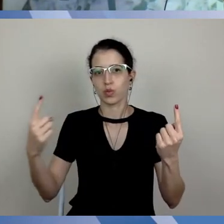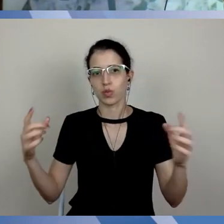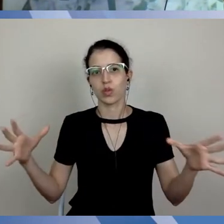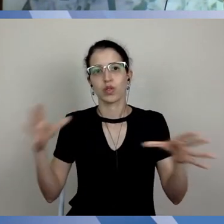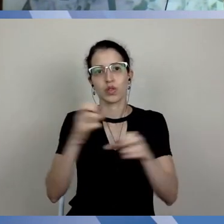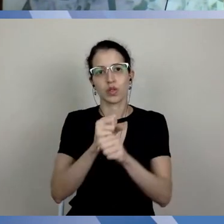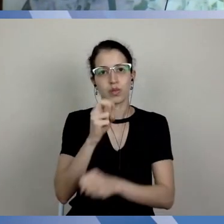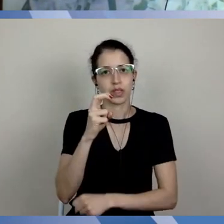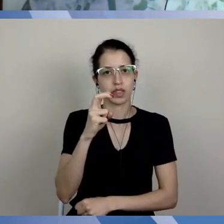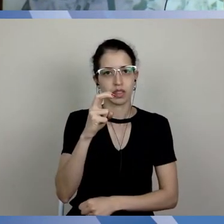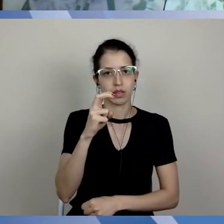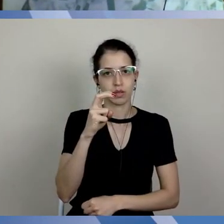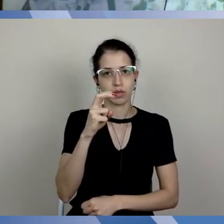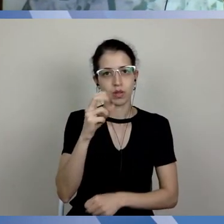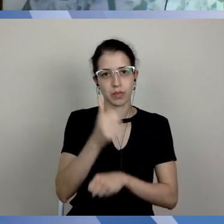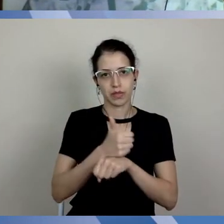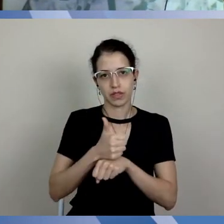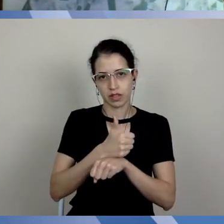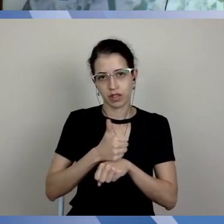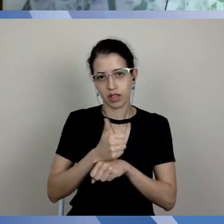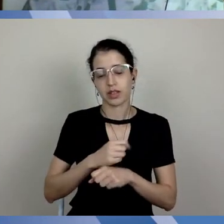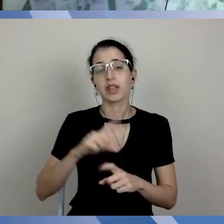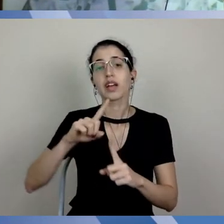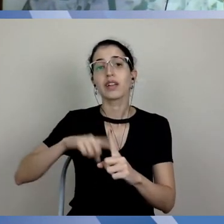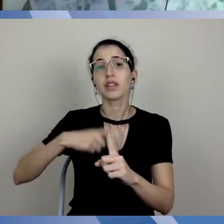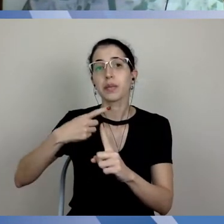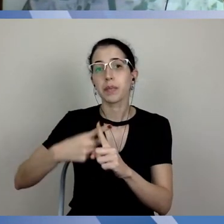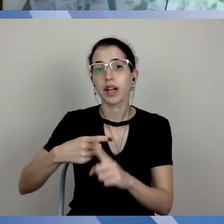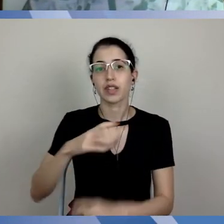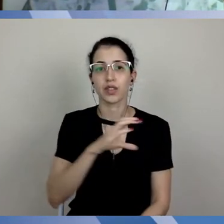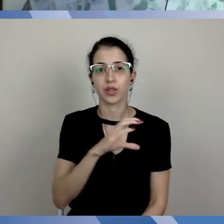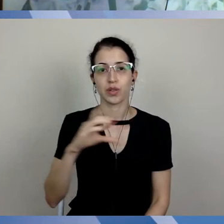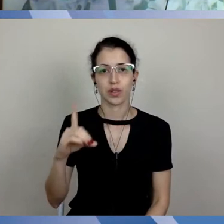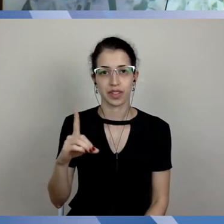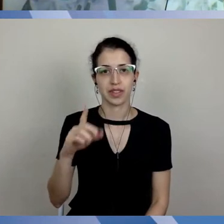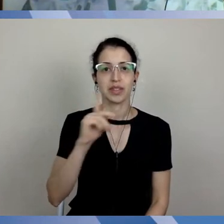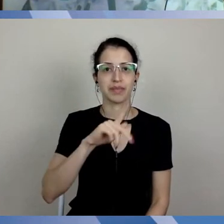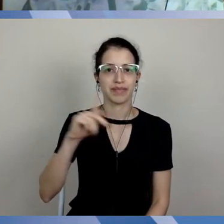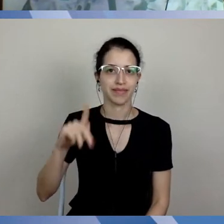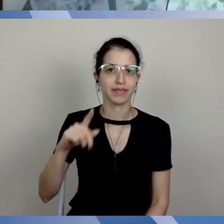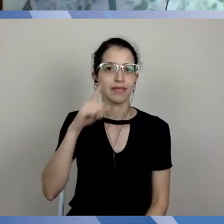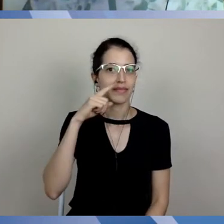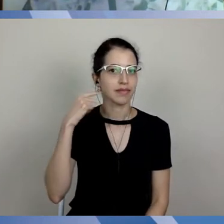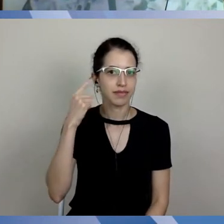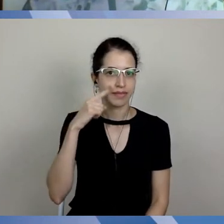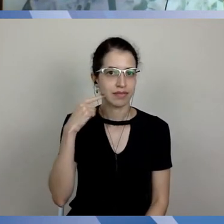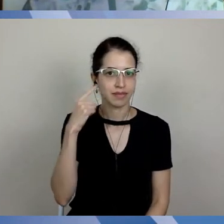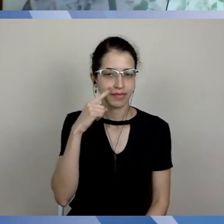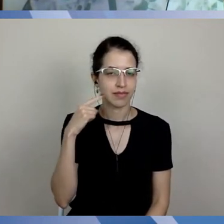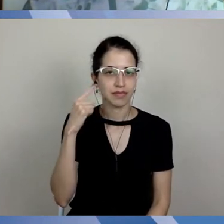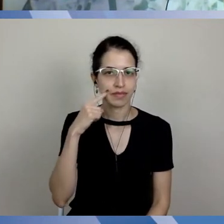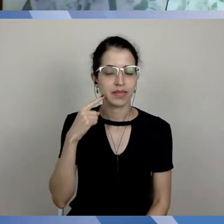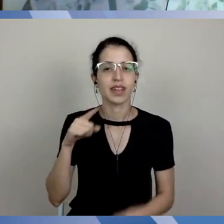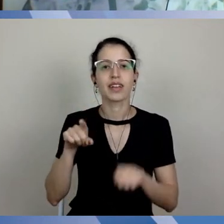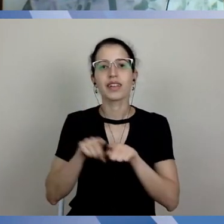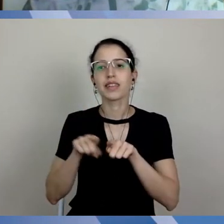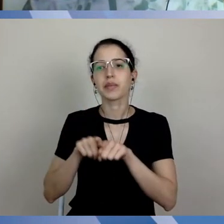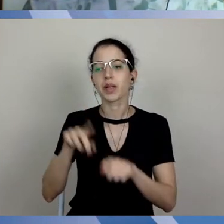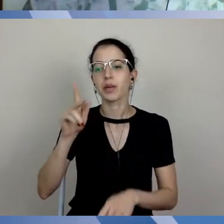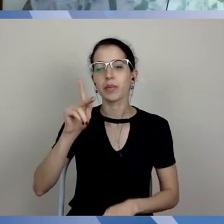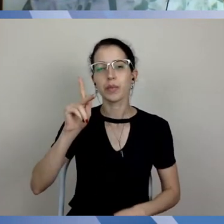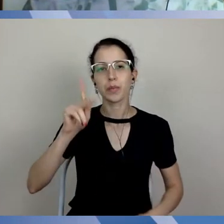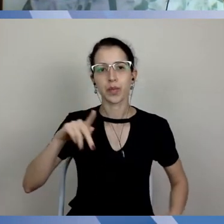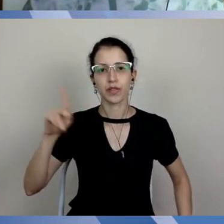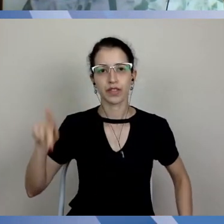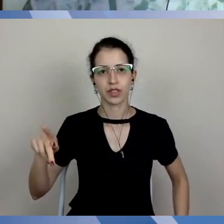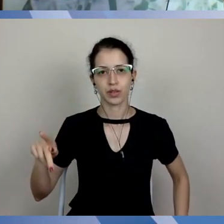disso, temos o coordenador, que é o professor Bernardino, e estão sendo encaminhados docentes dos cursos